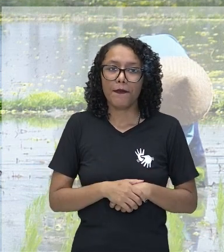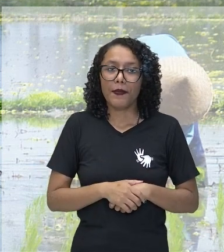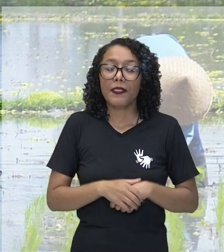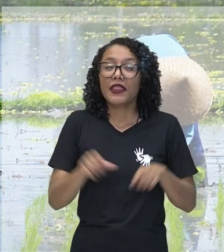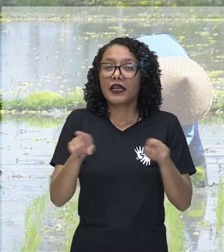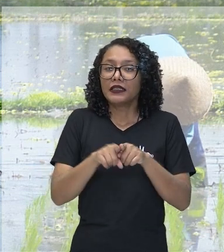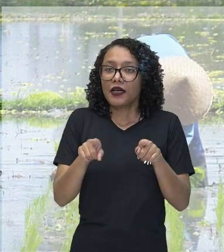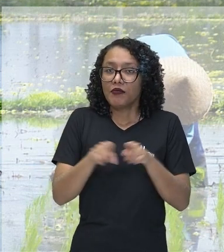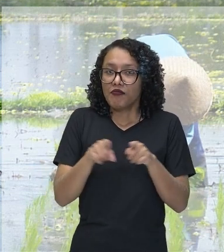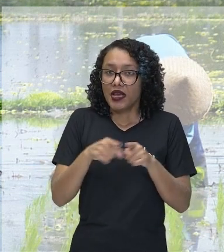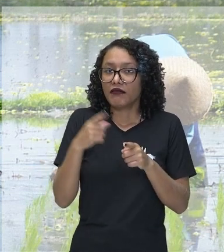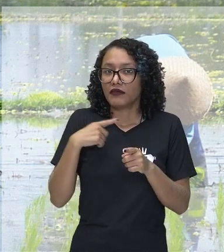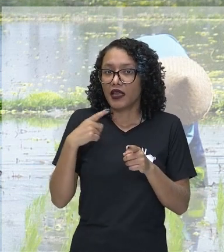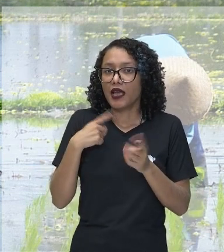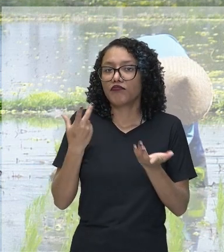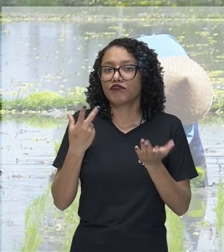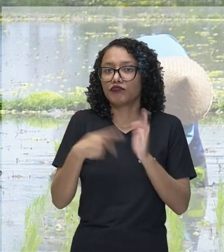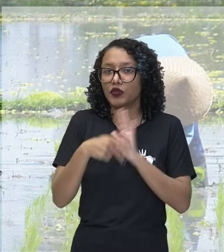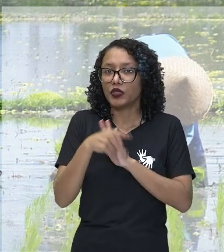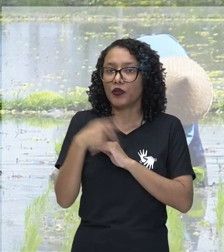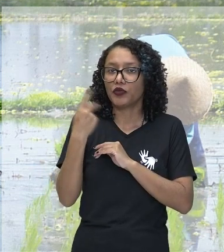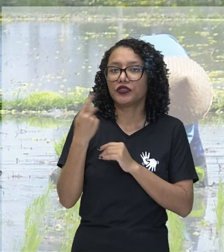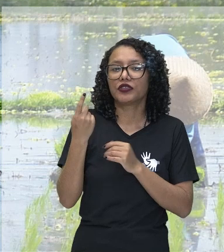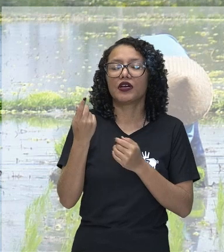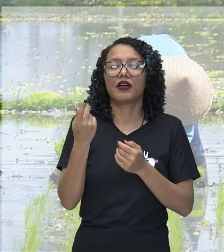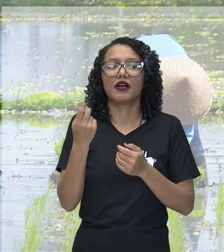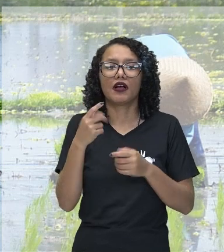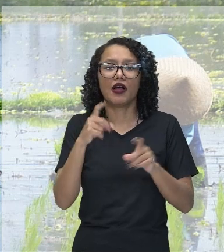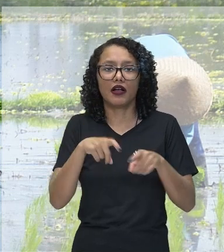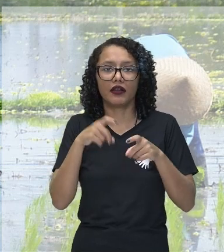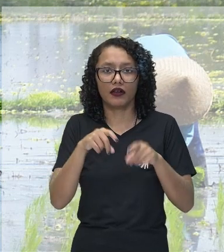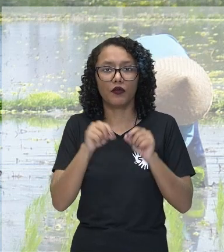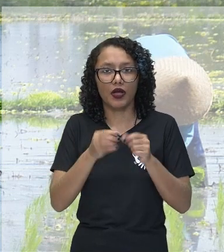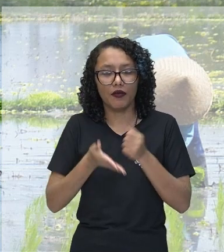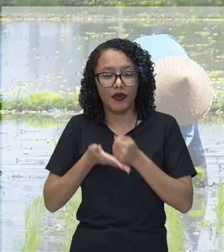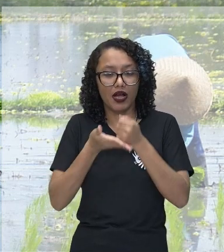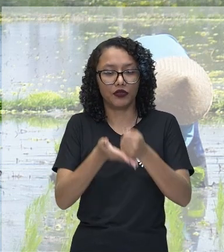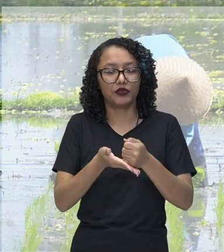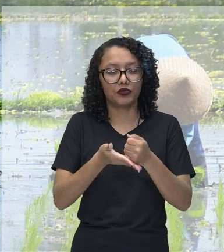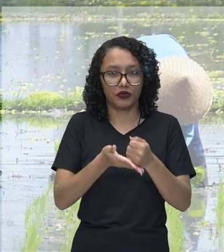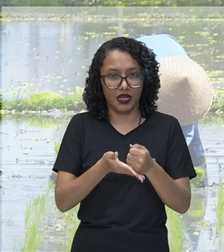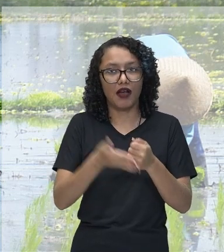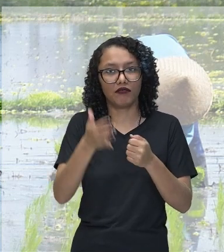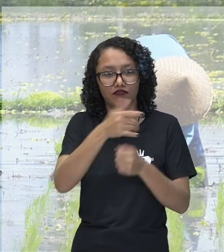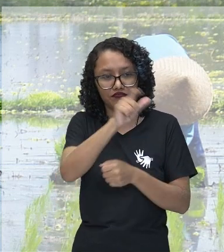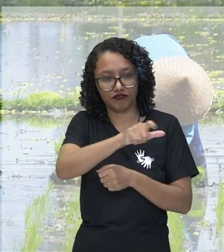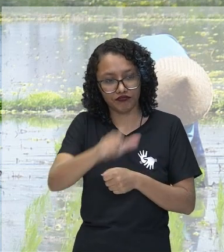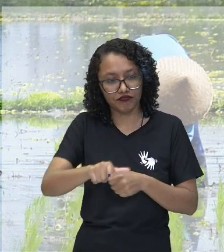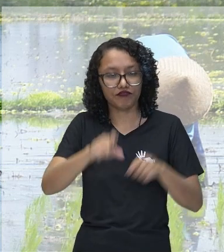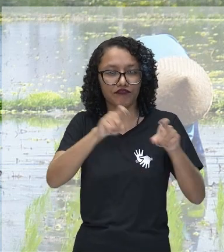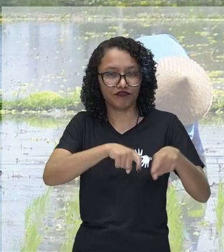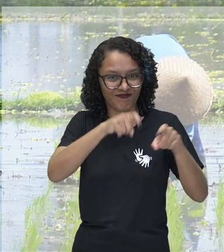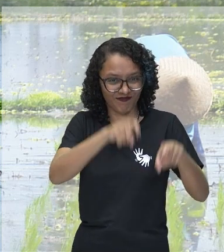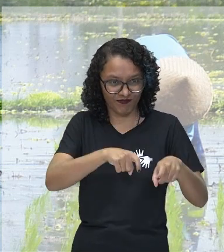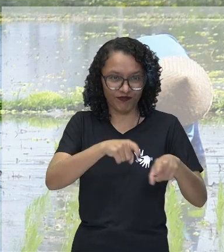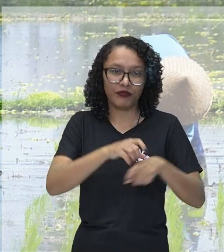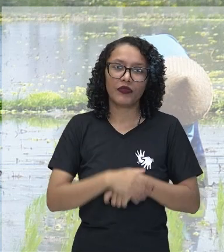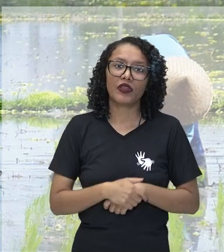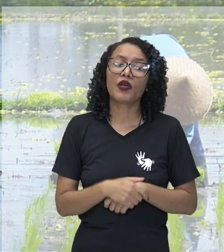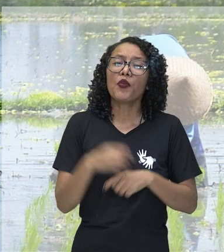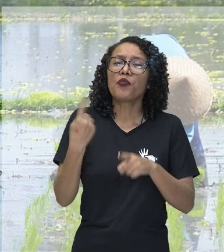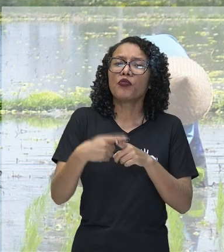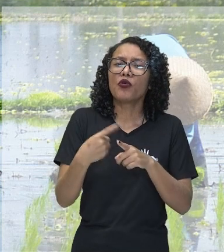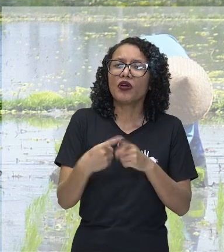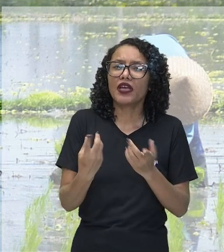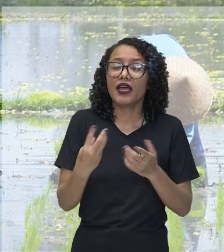políticas agrícolas, que são como forma de subsídios aos agricultores. Então, devido à falta de terra